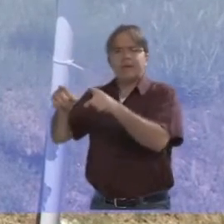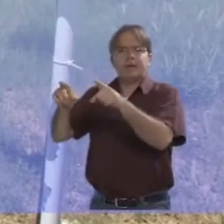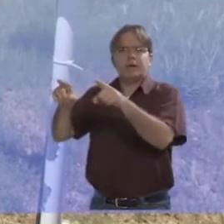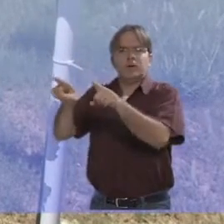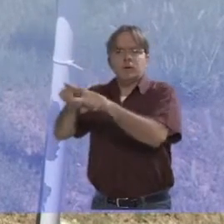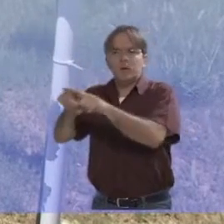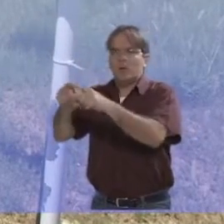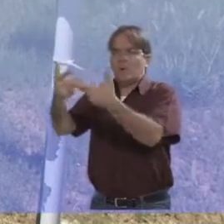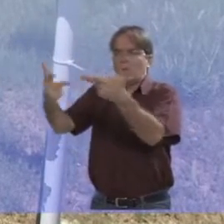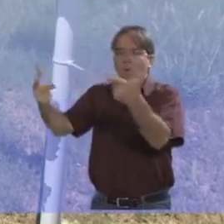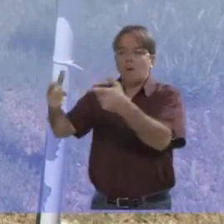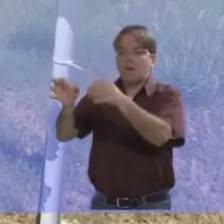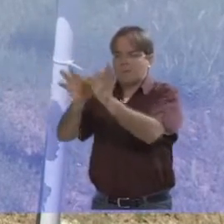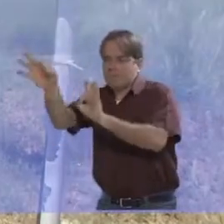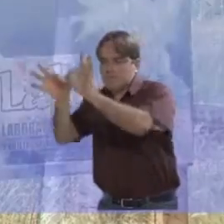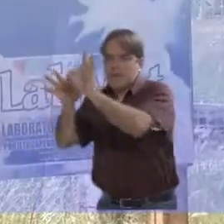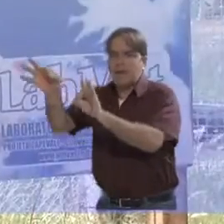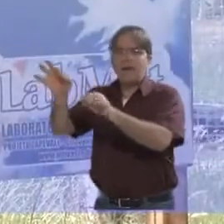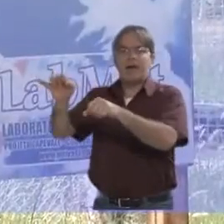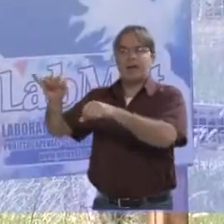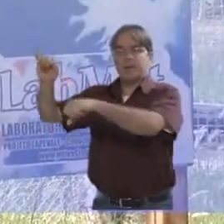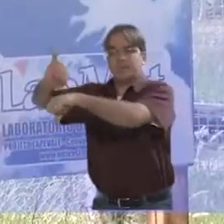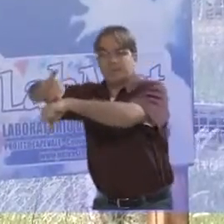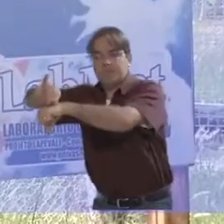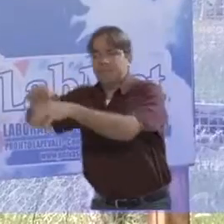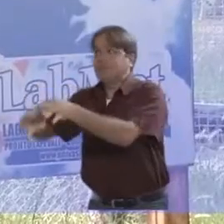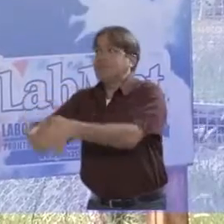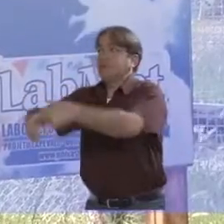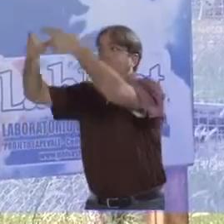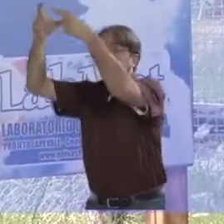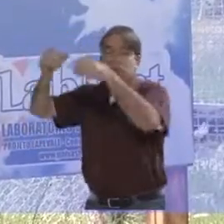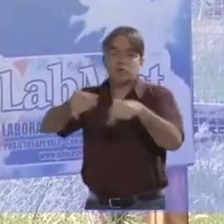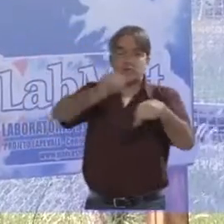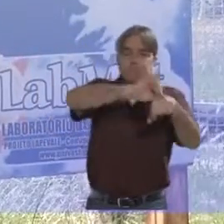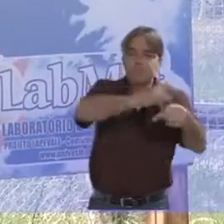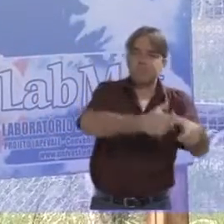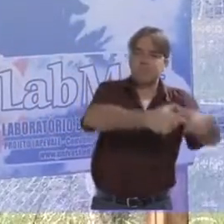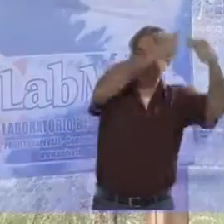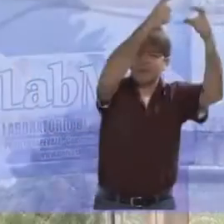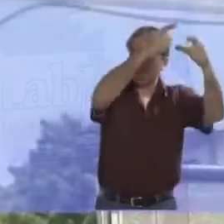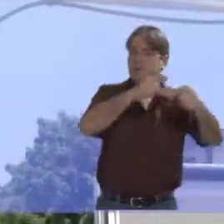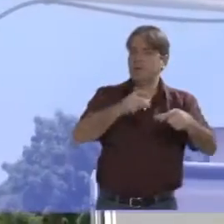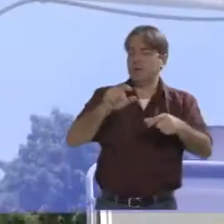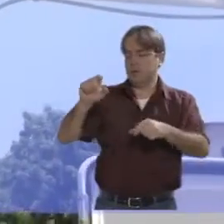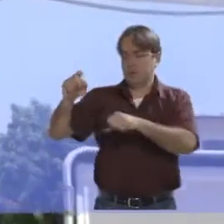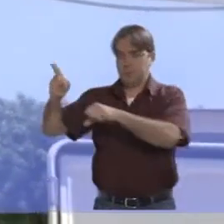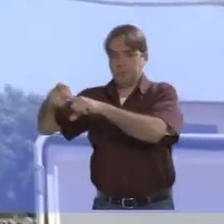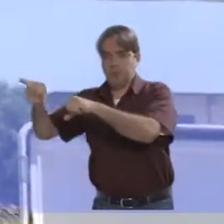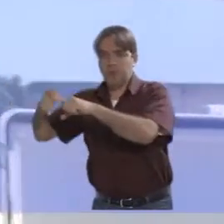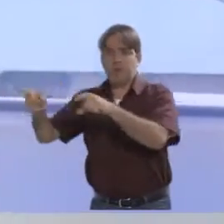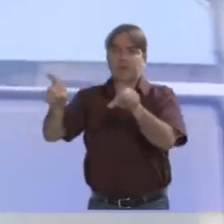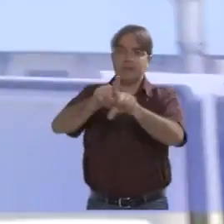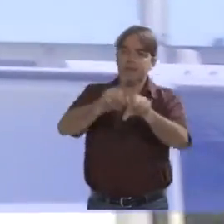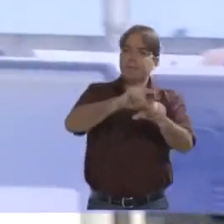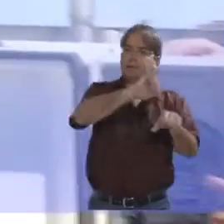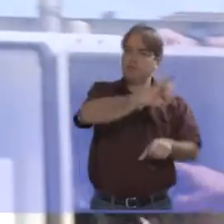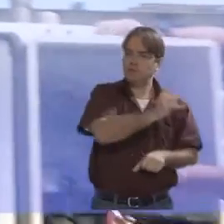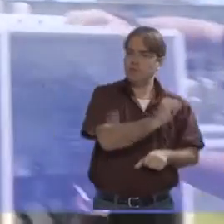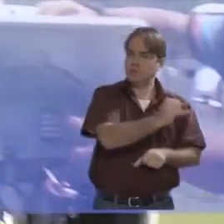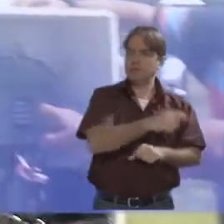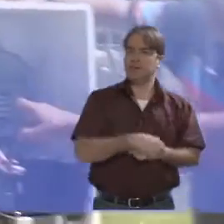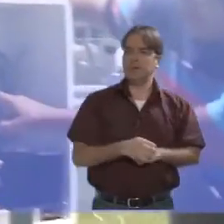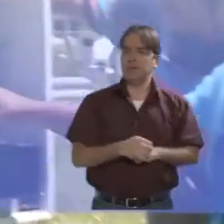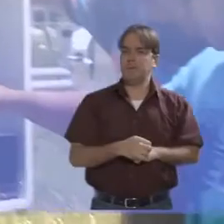meteorológicas automáticas, uma em Juazeiro e uma em Petrolina, de onde nós temos acesso diário a esses dados, que são